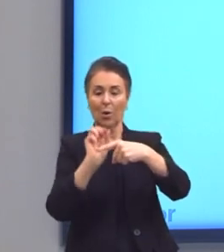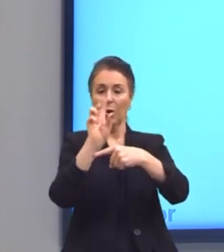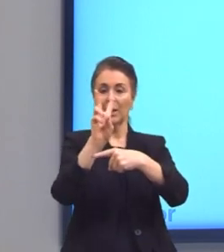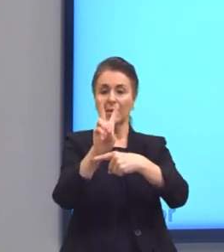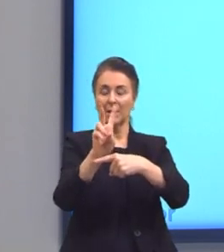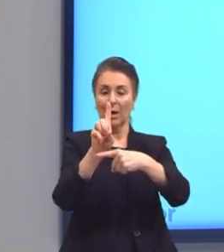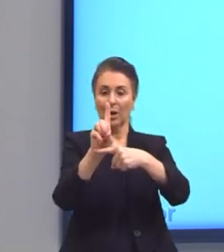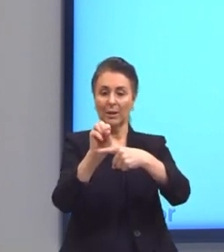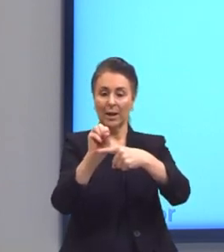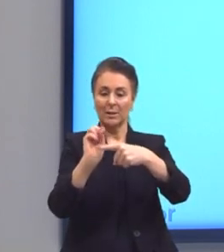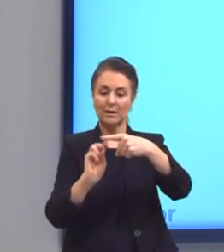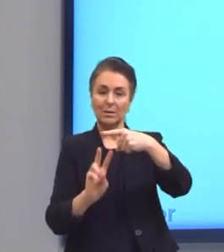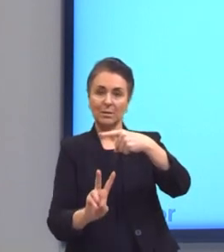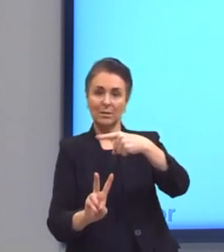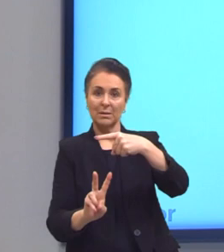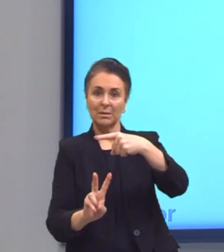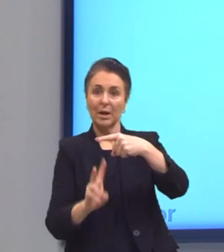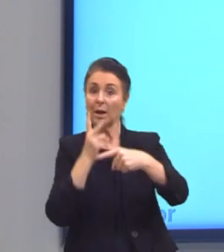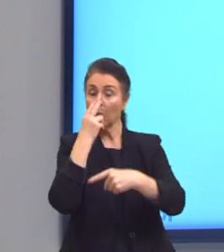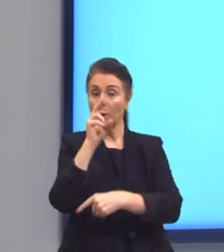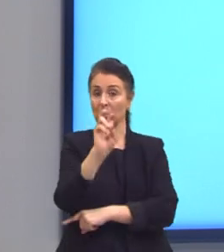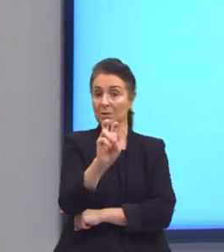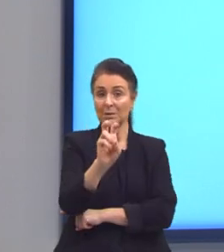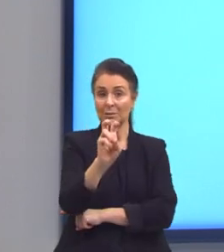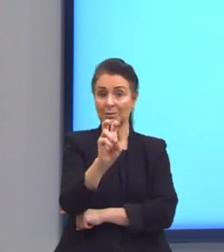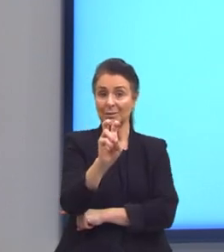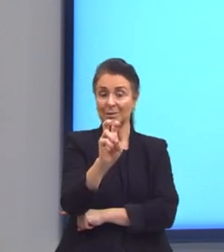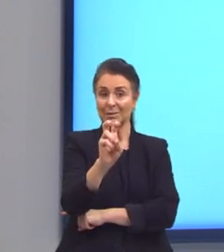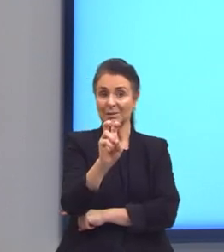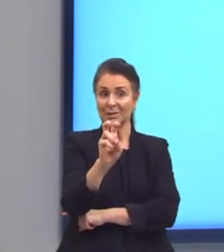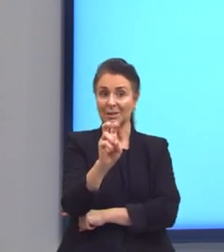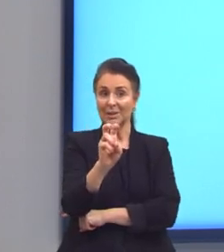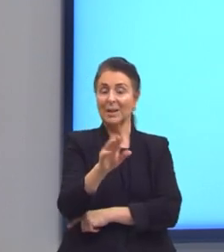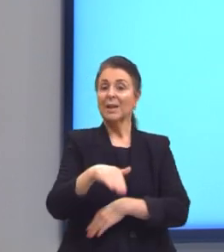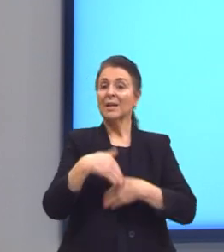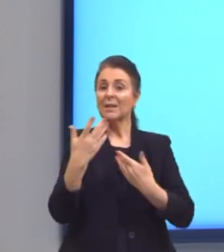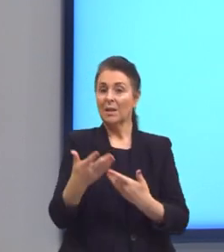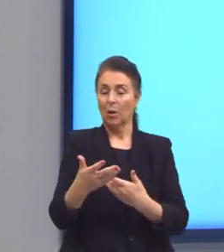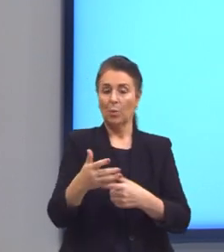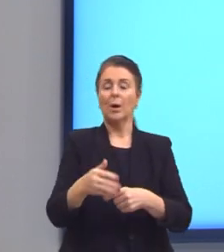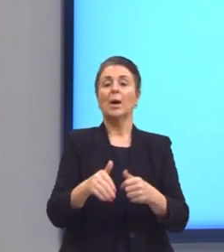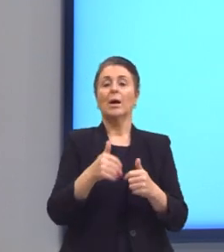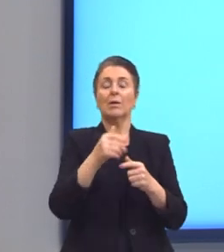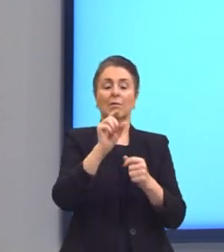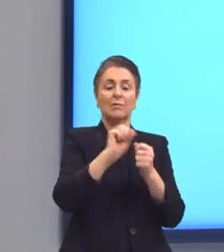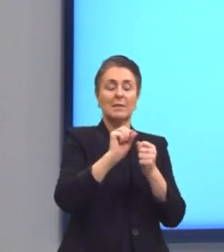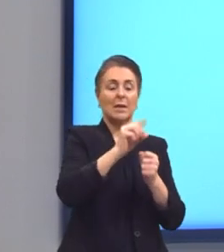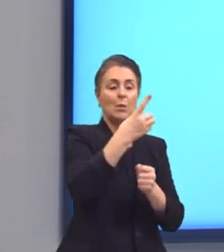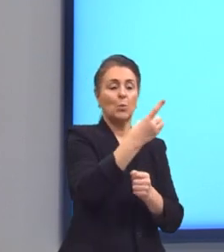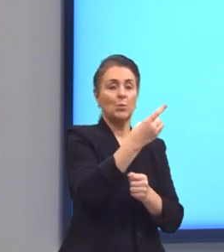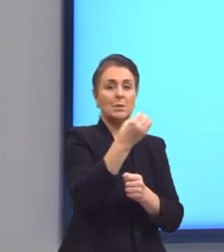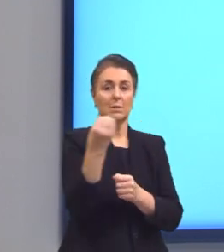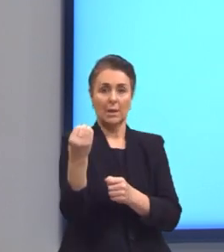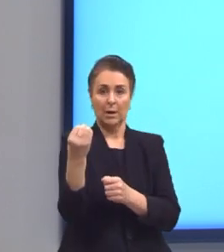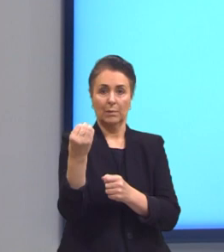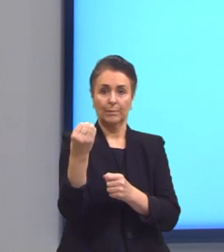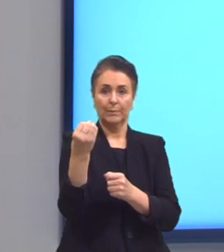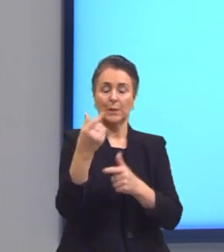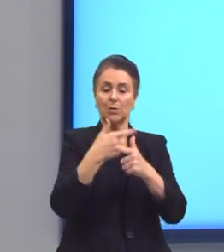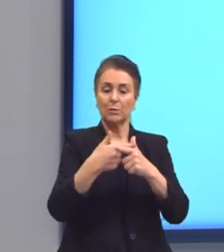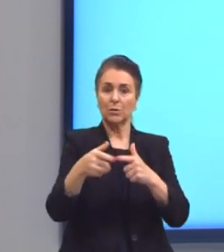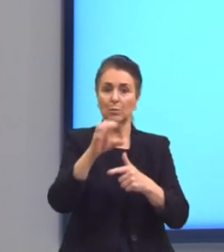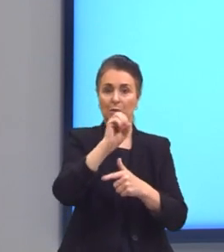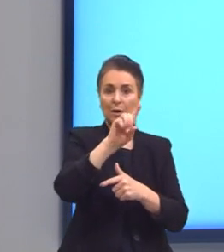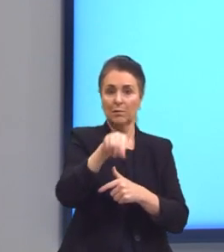ó, é a mesma coisa que 5. Então, ao invés de pegar o 100, montar a conta e dividir por 0,2,